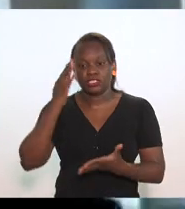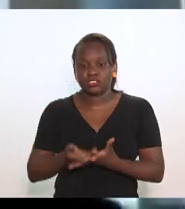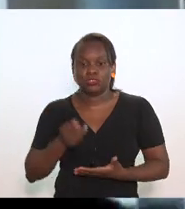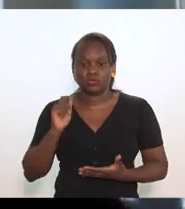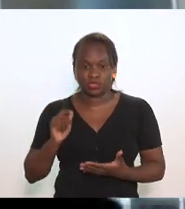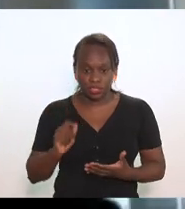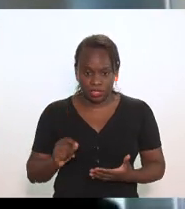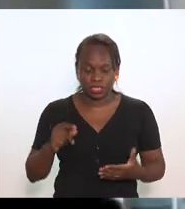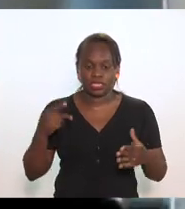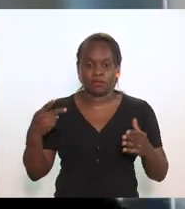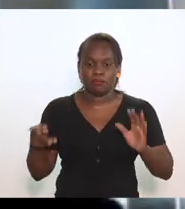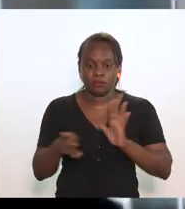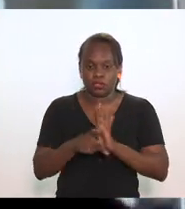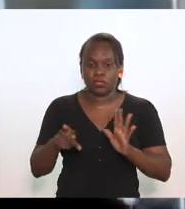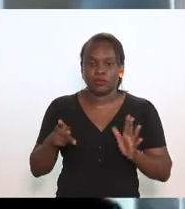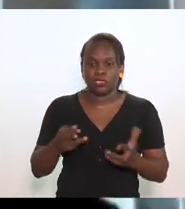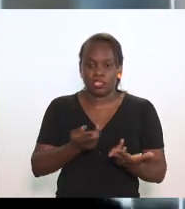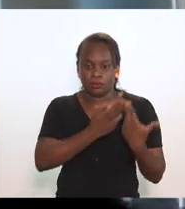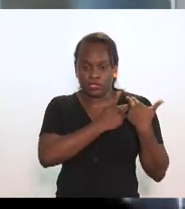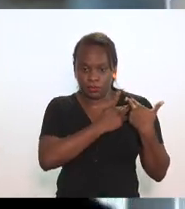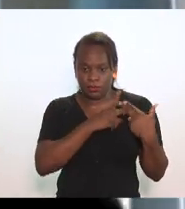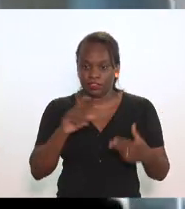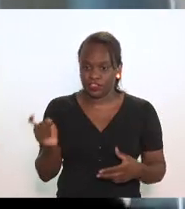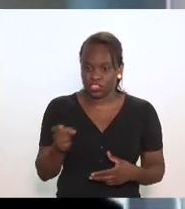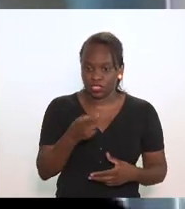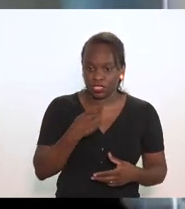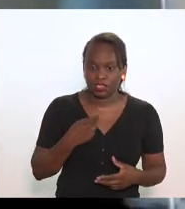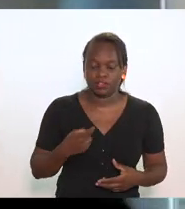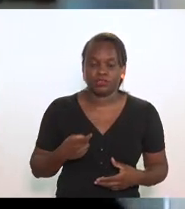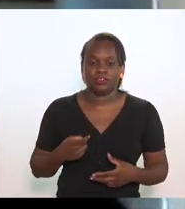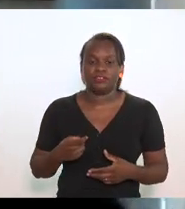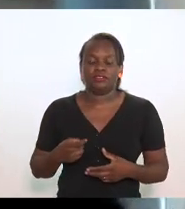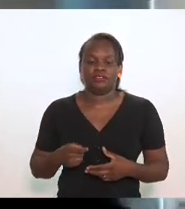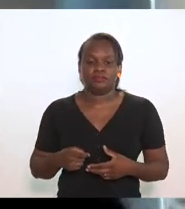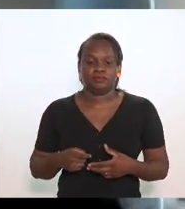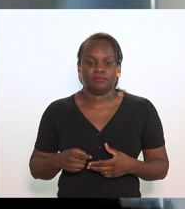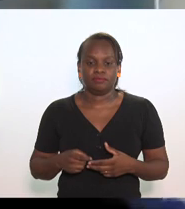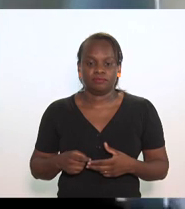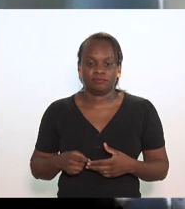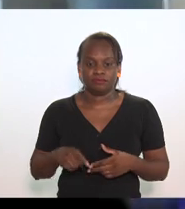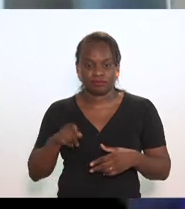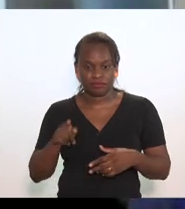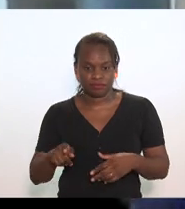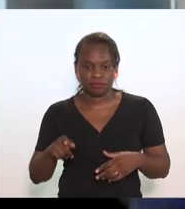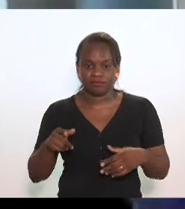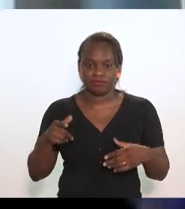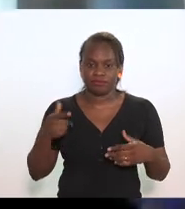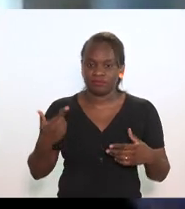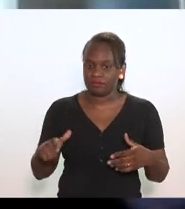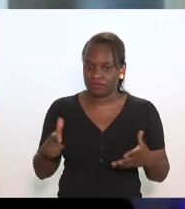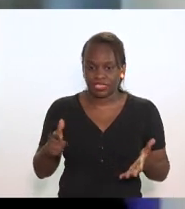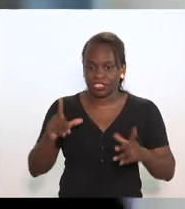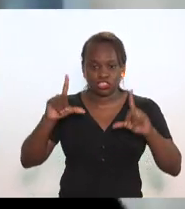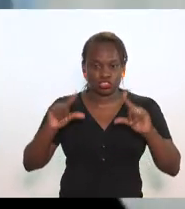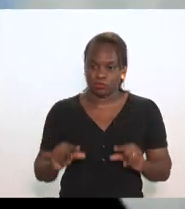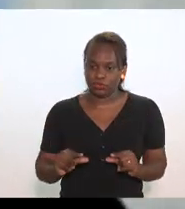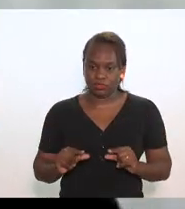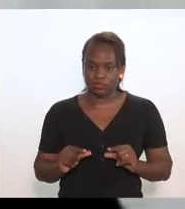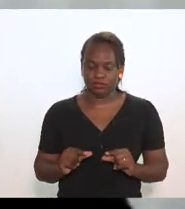que na questão da responsabilidade fiscal você não está dando redução